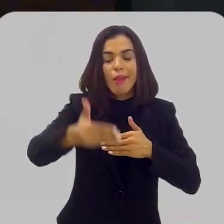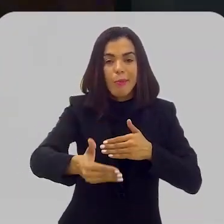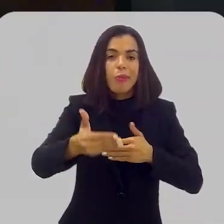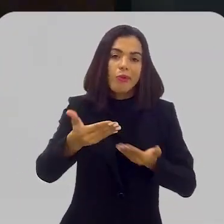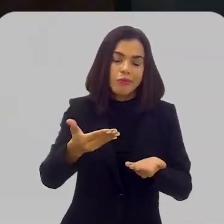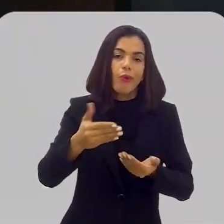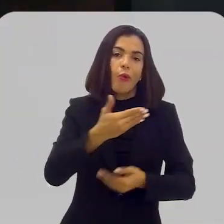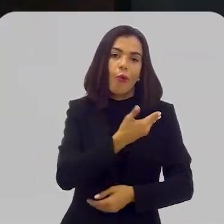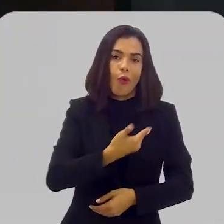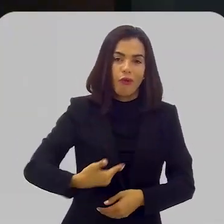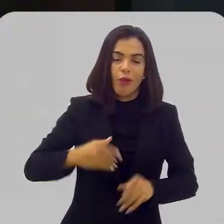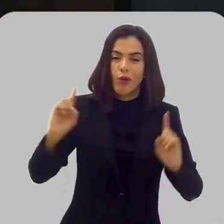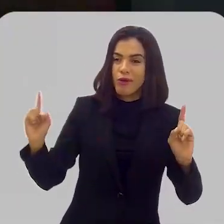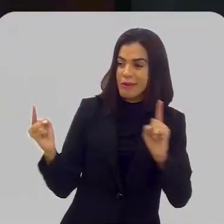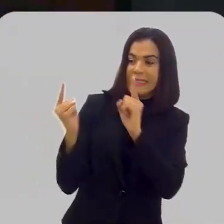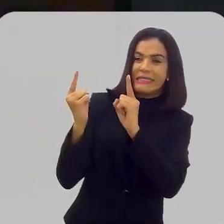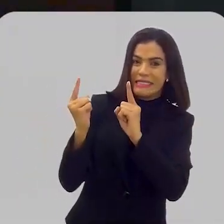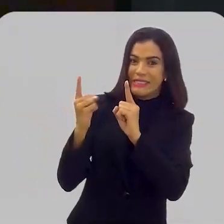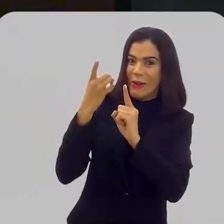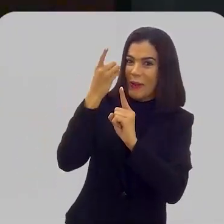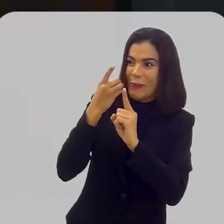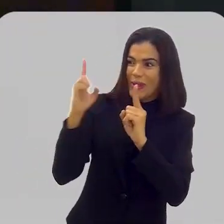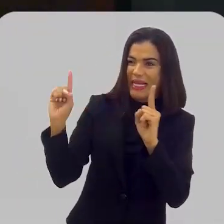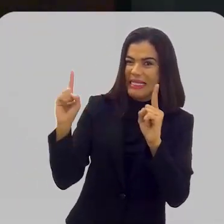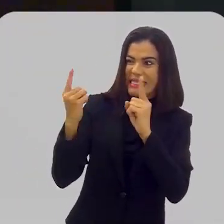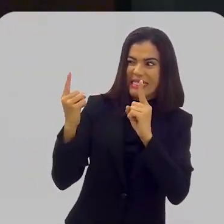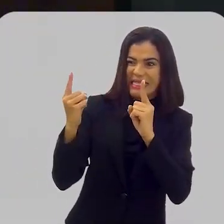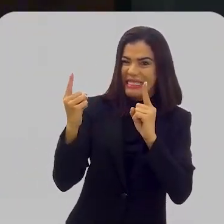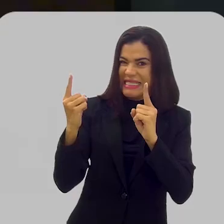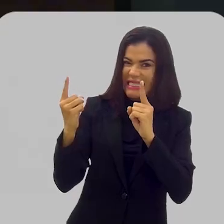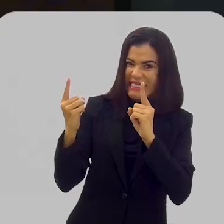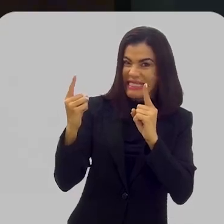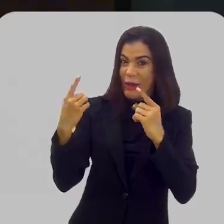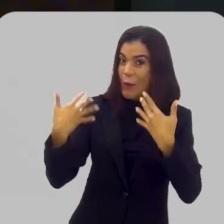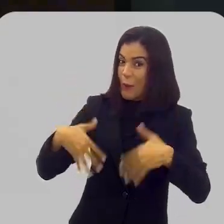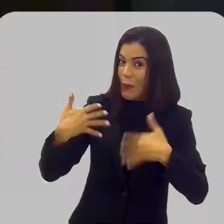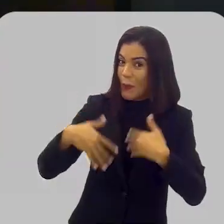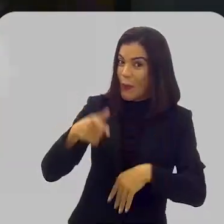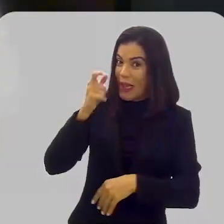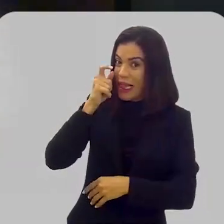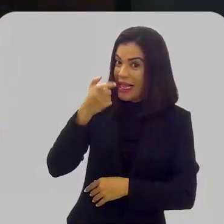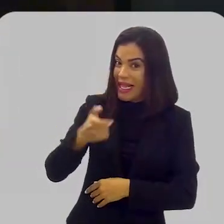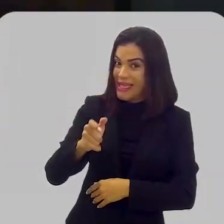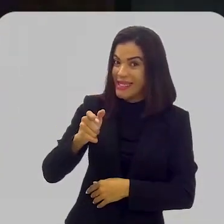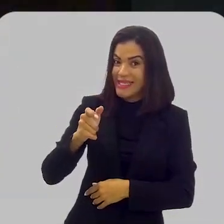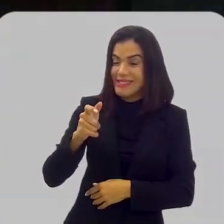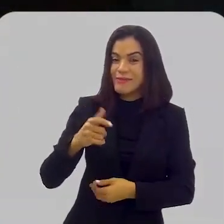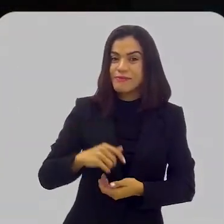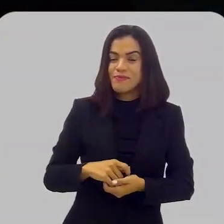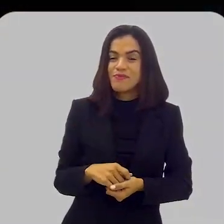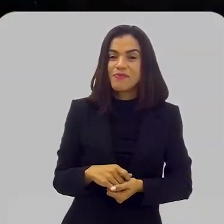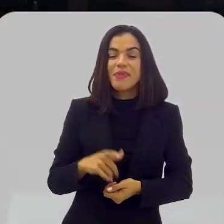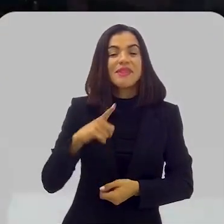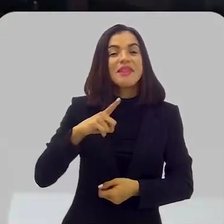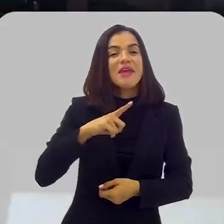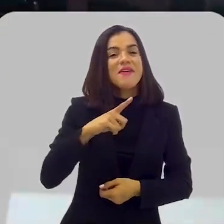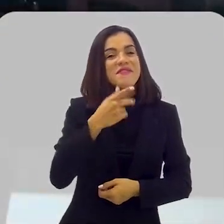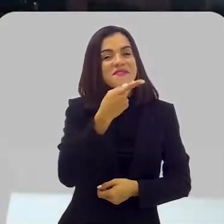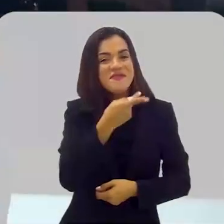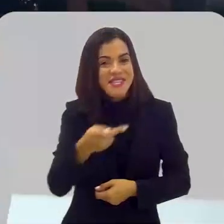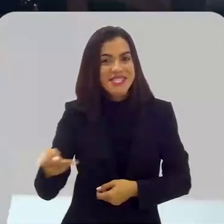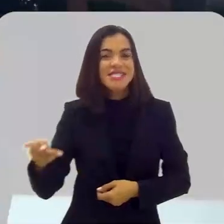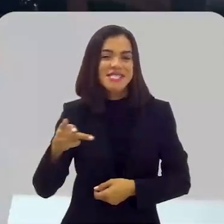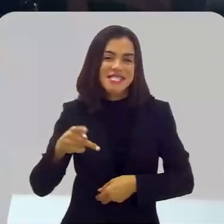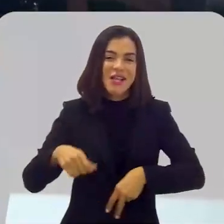Posteriormente, o deputado se encontrou com o governador e houve um desdobramento surpreendente dessa história. Houve uma